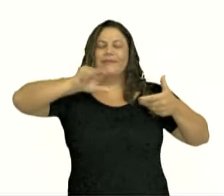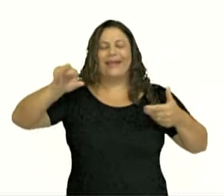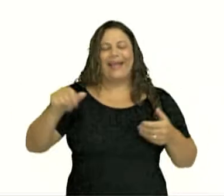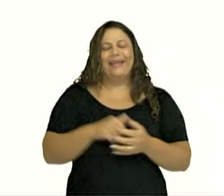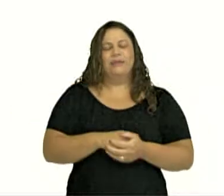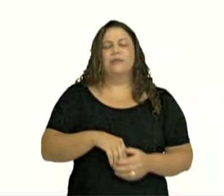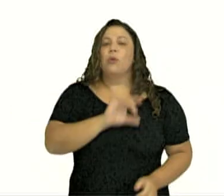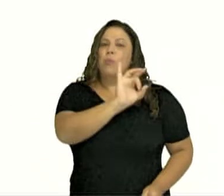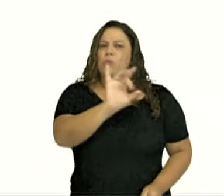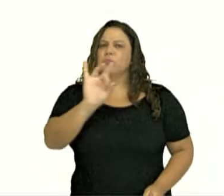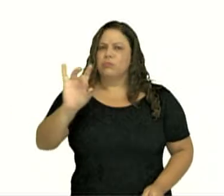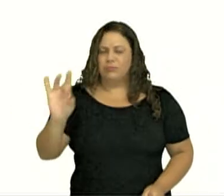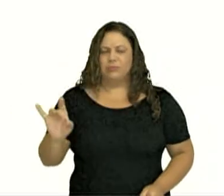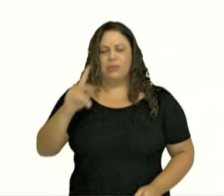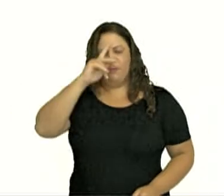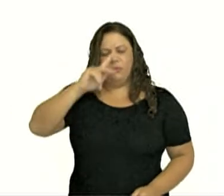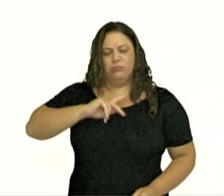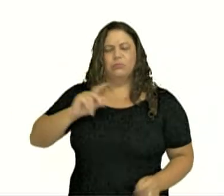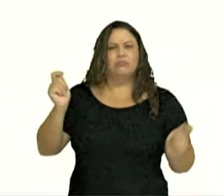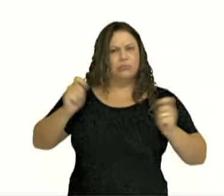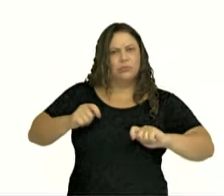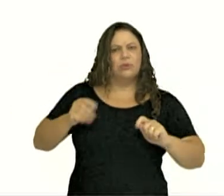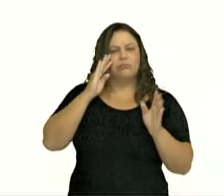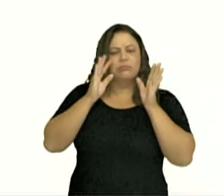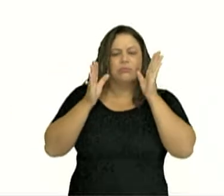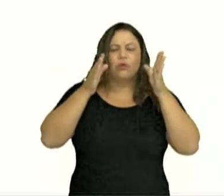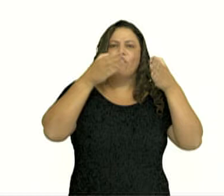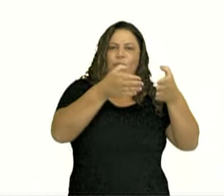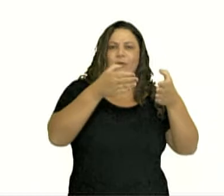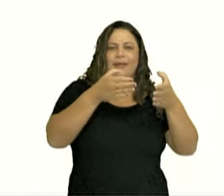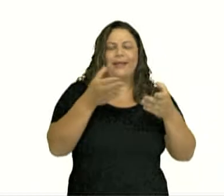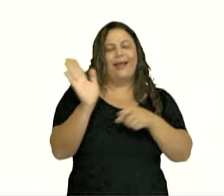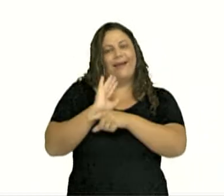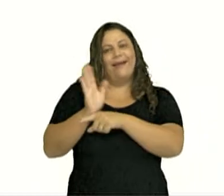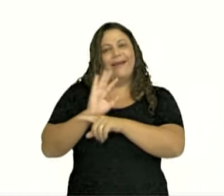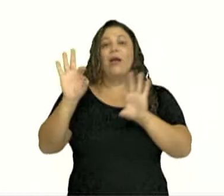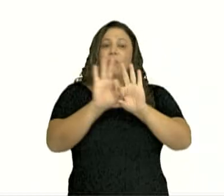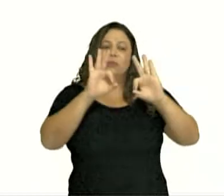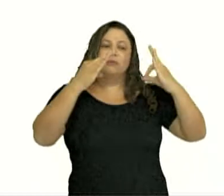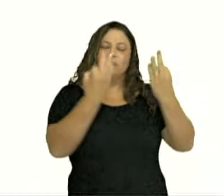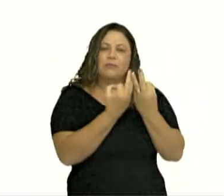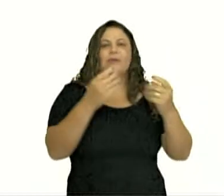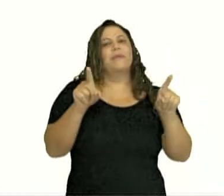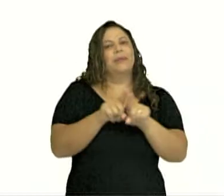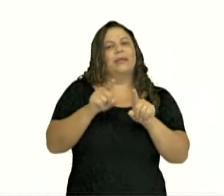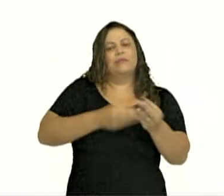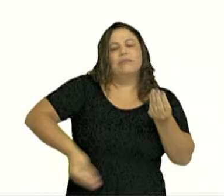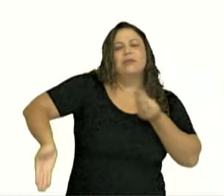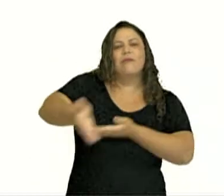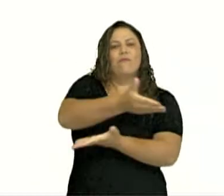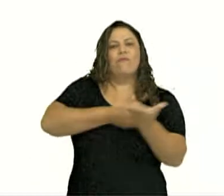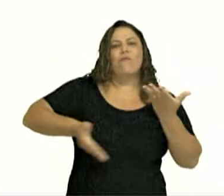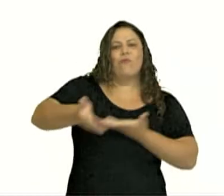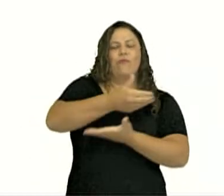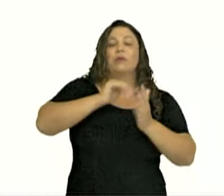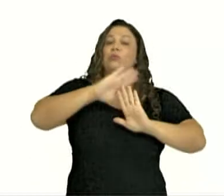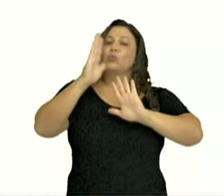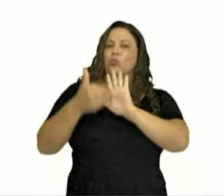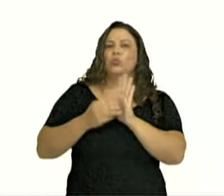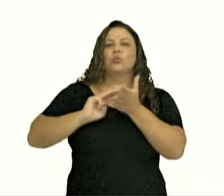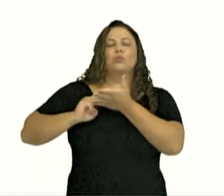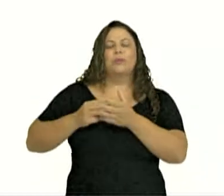individual, que é o que a gente vai focar neste vídeo. Ele pode ser familiar, ou seja, envolvendo todos os membros de uma família.